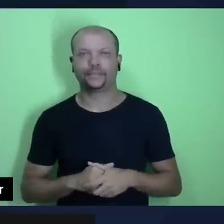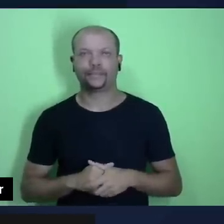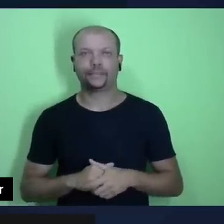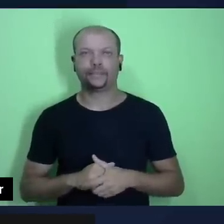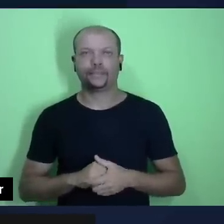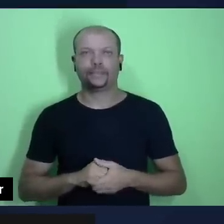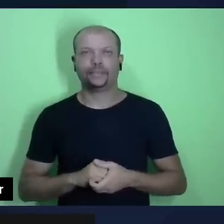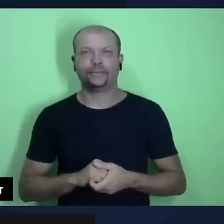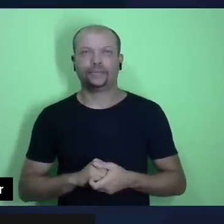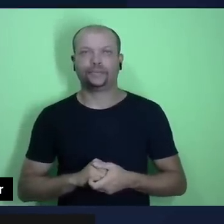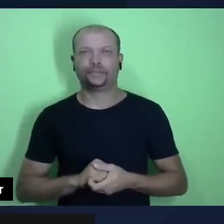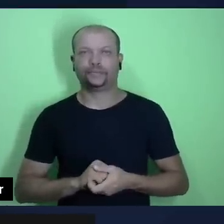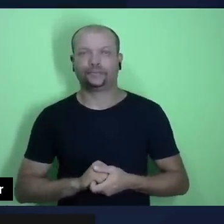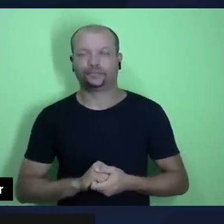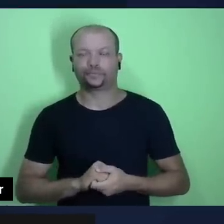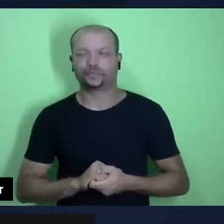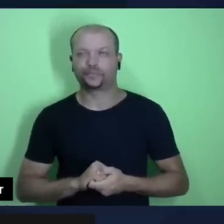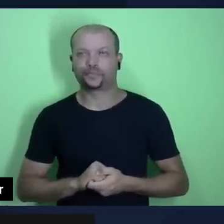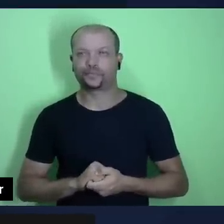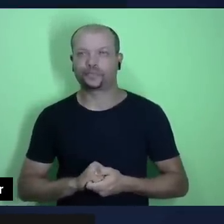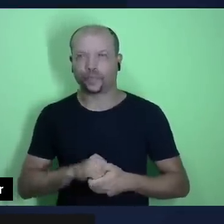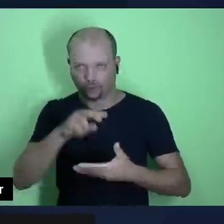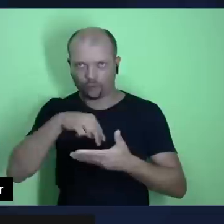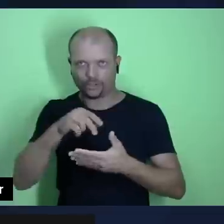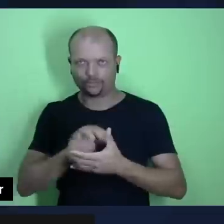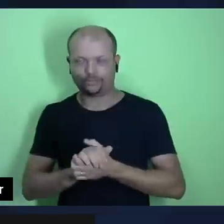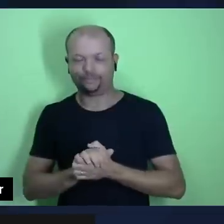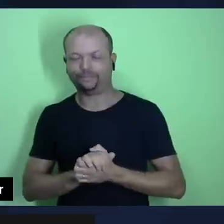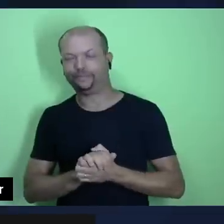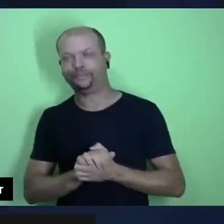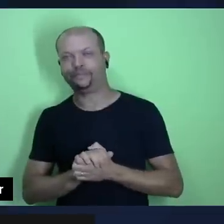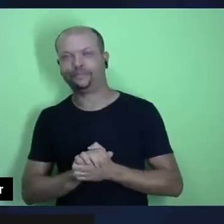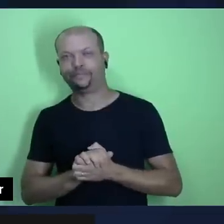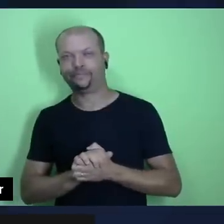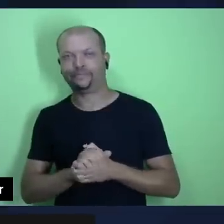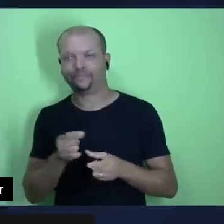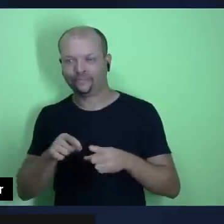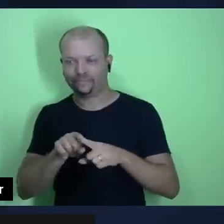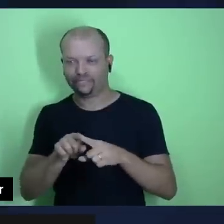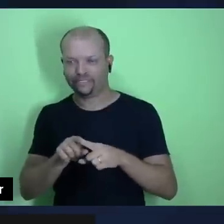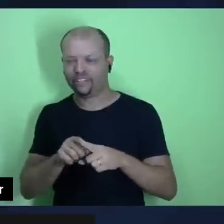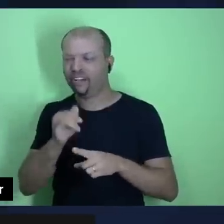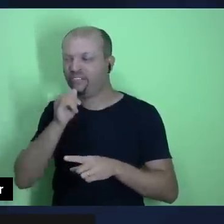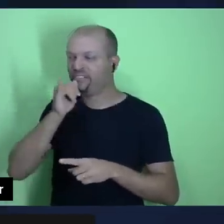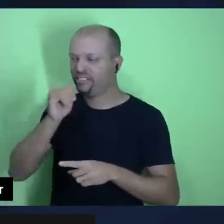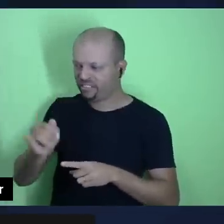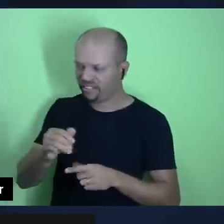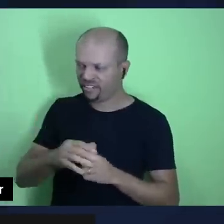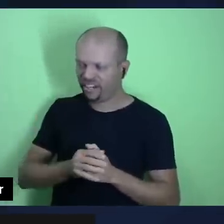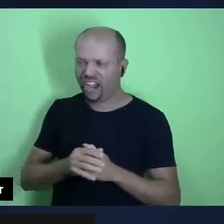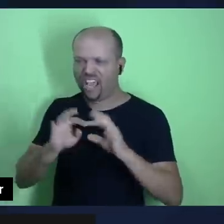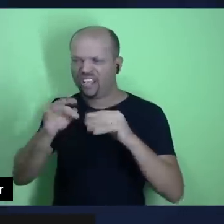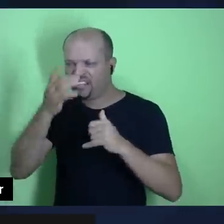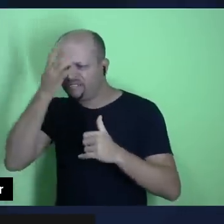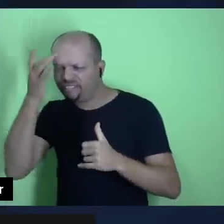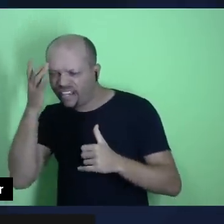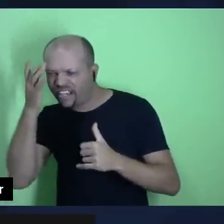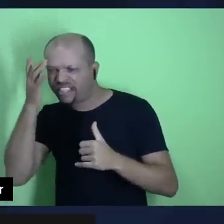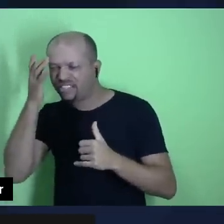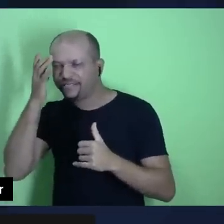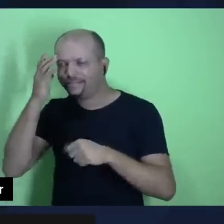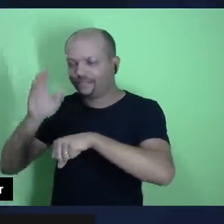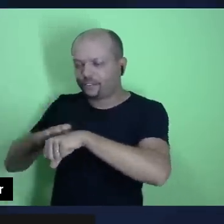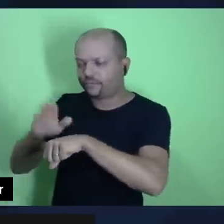nove, versos seis e sete, eu leio aqui. E isto afirmo, aquele que semeia pouco, pouco